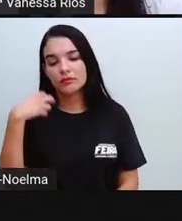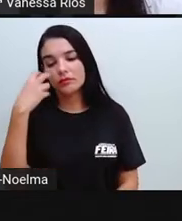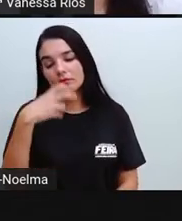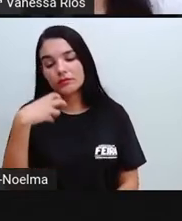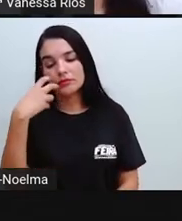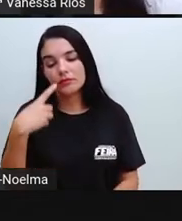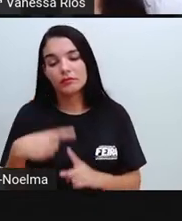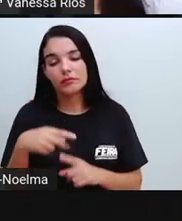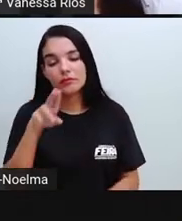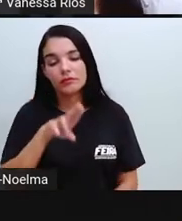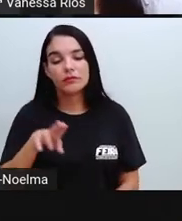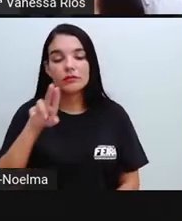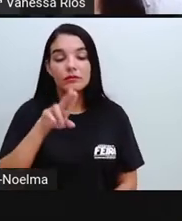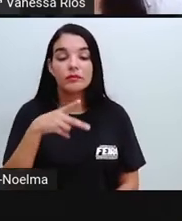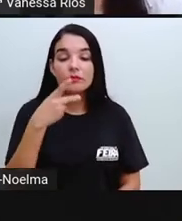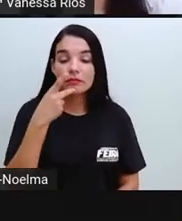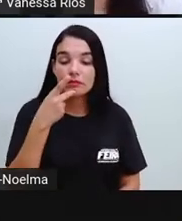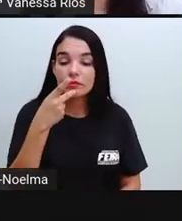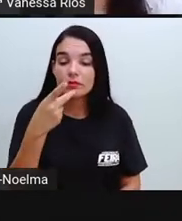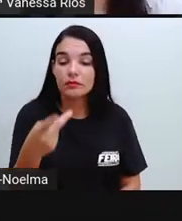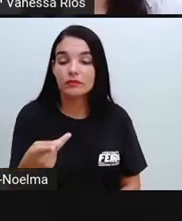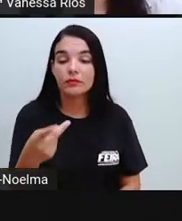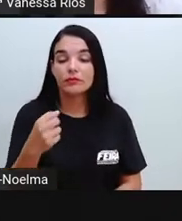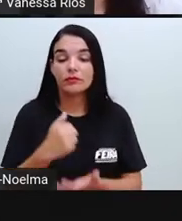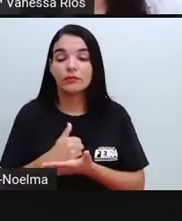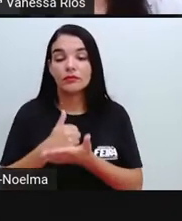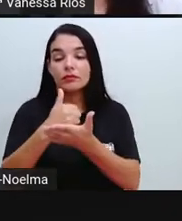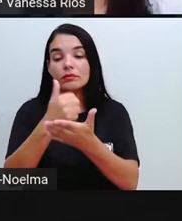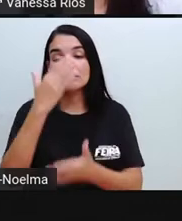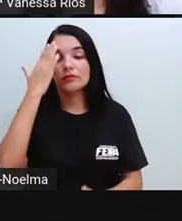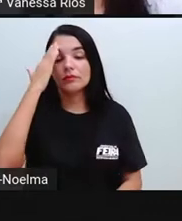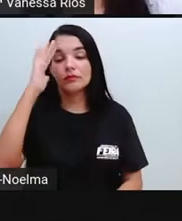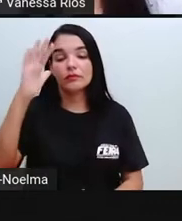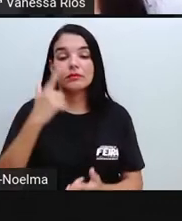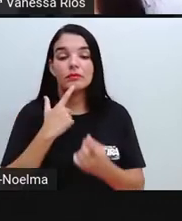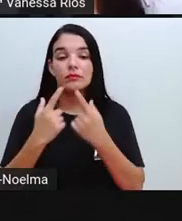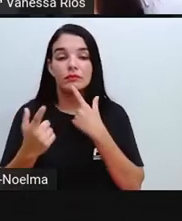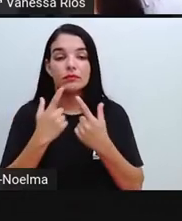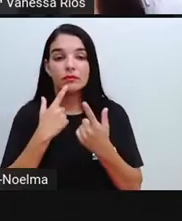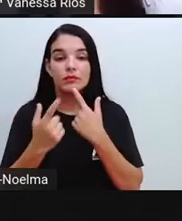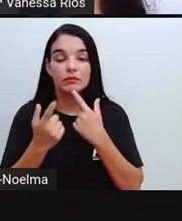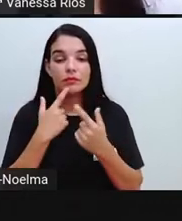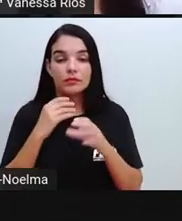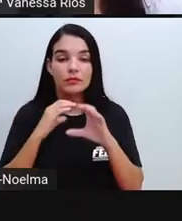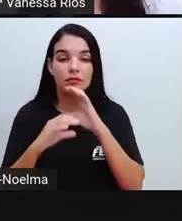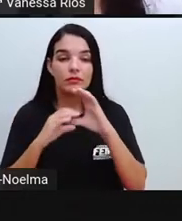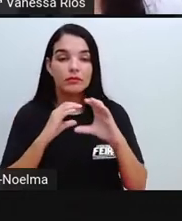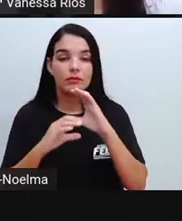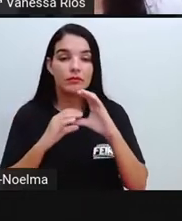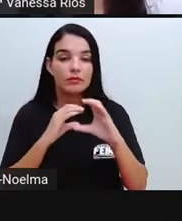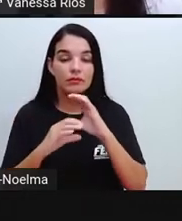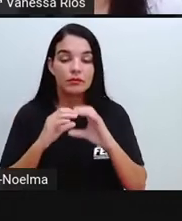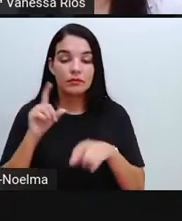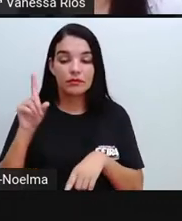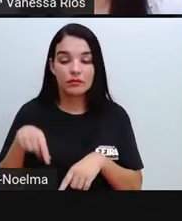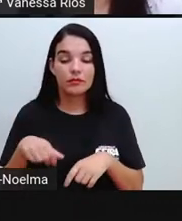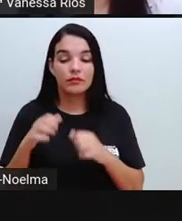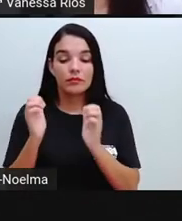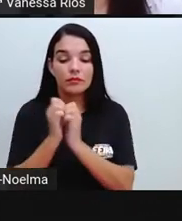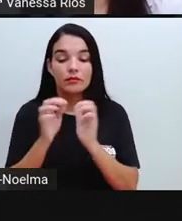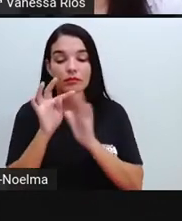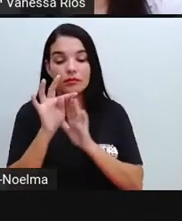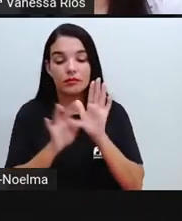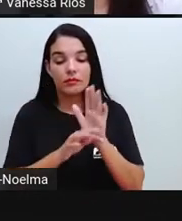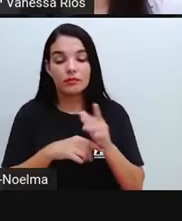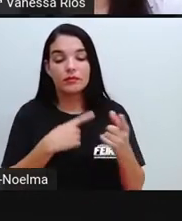oralidade, que a gente já viu que é a base principal para o processo de comunicação quando o gênero textual